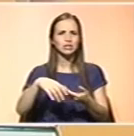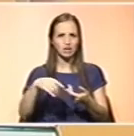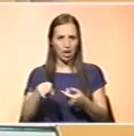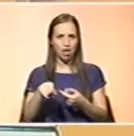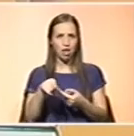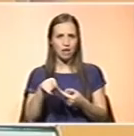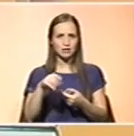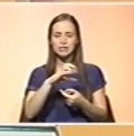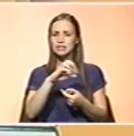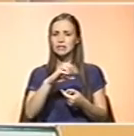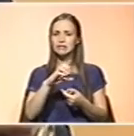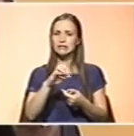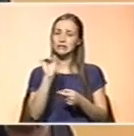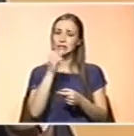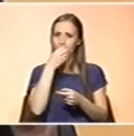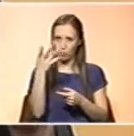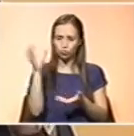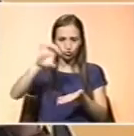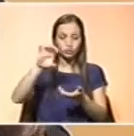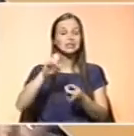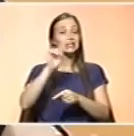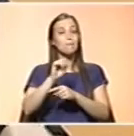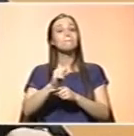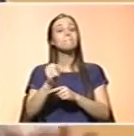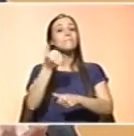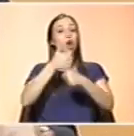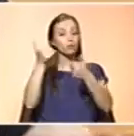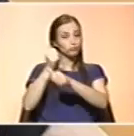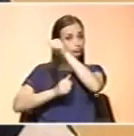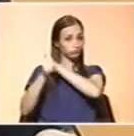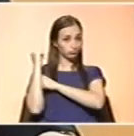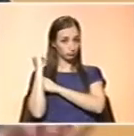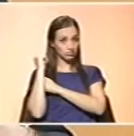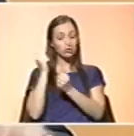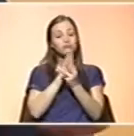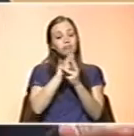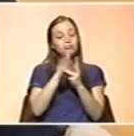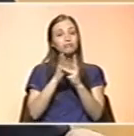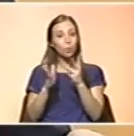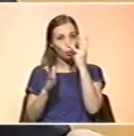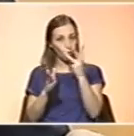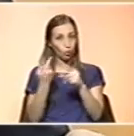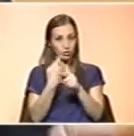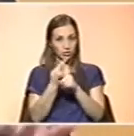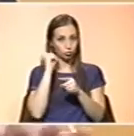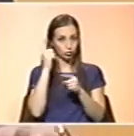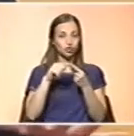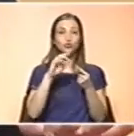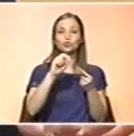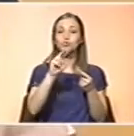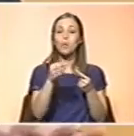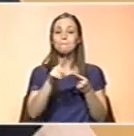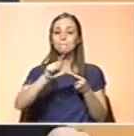Exatamente. Se calhar, convém andarmos um bocadinho para trás e separarmos aqui três conceitos importantes, que são os suplementos, que